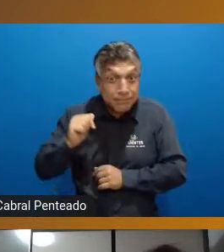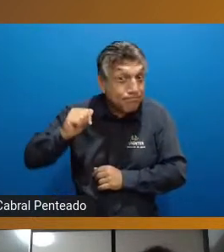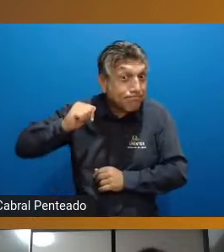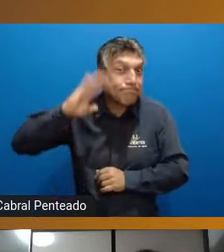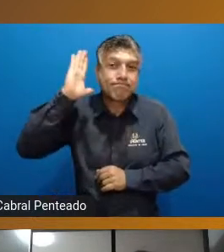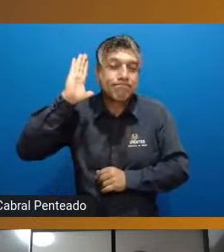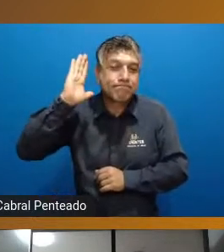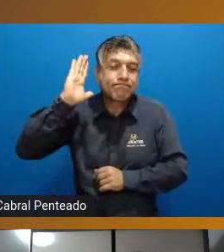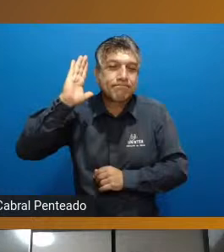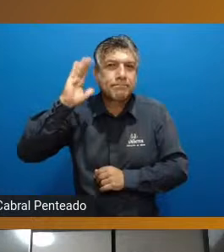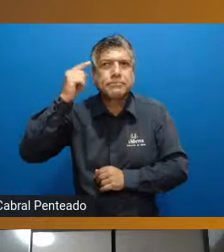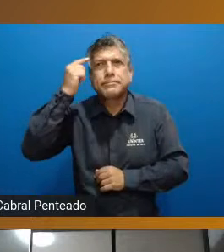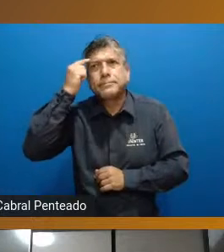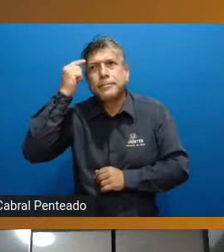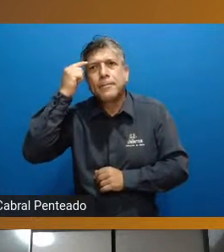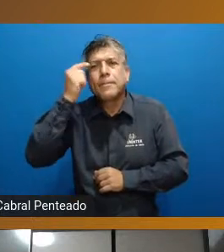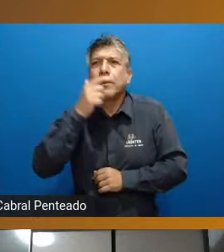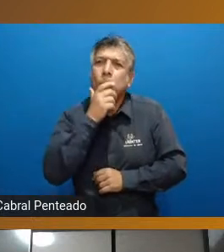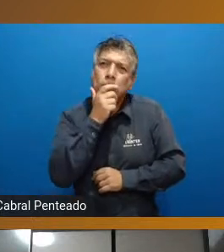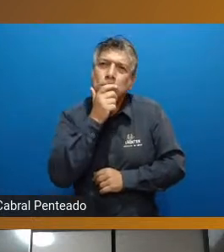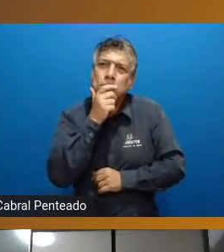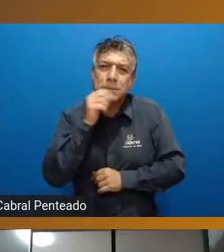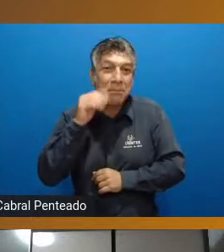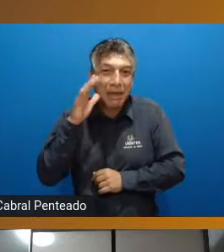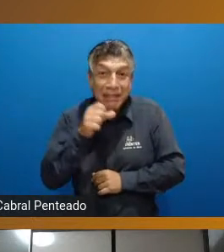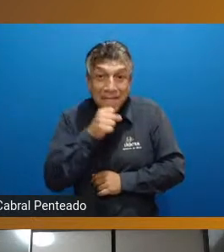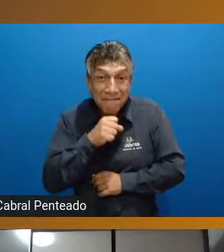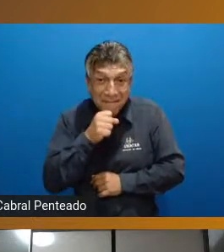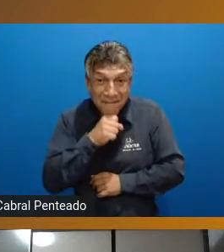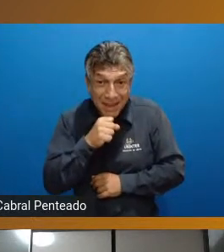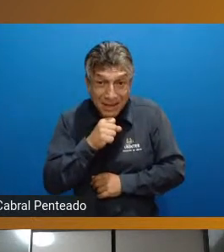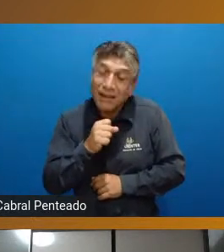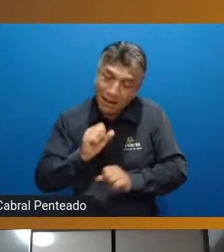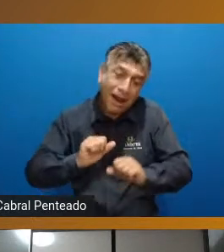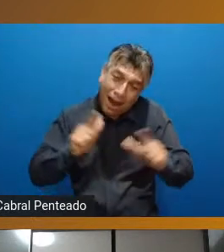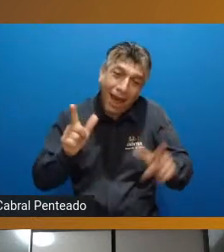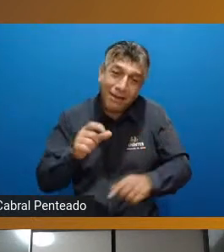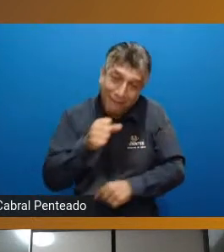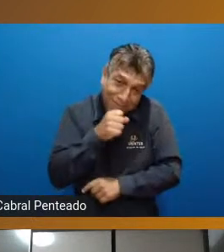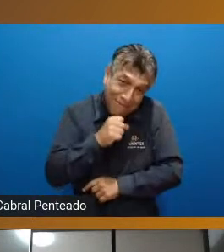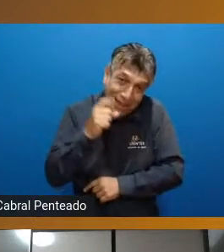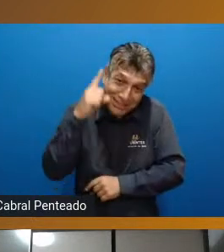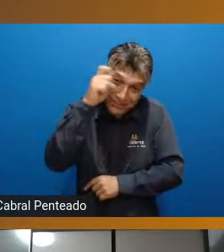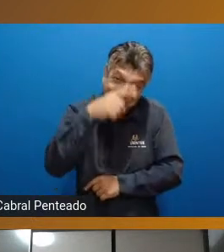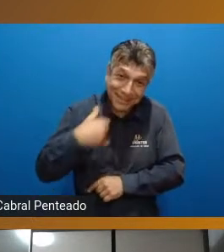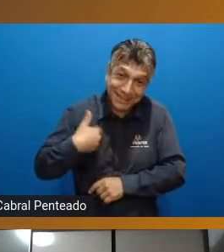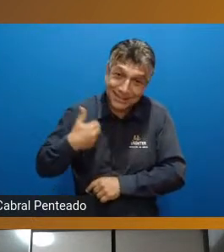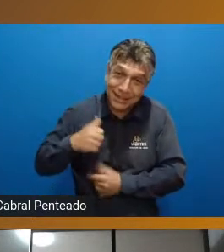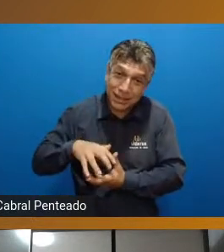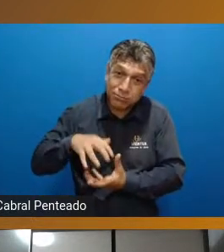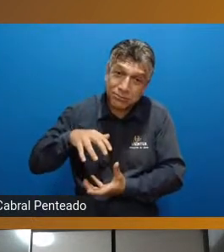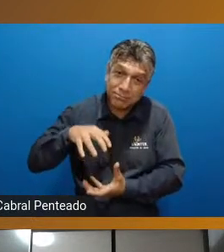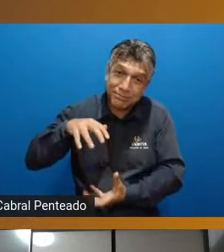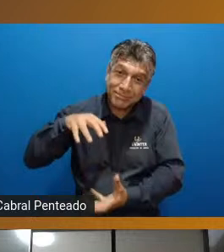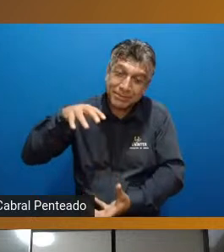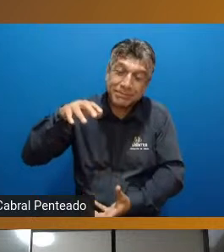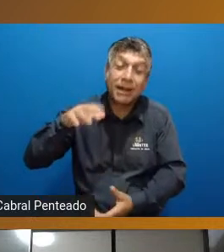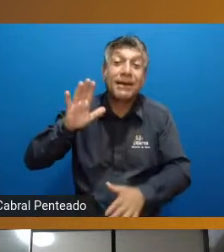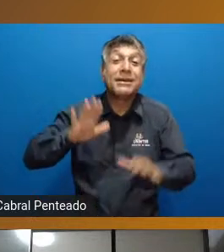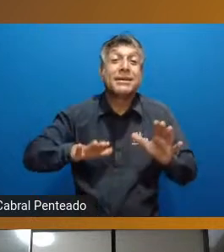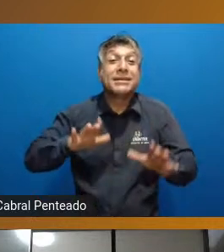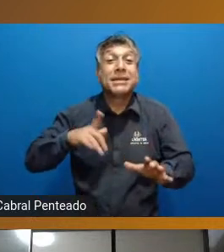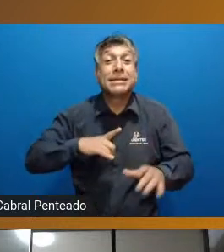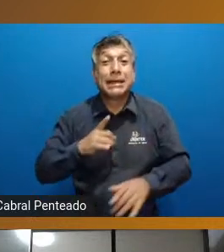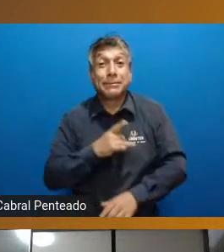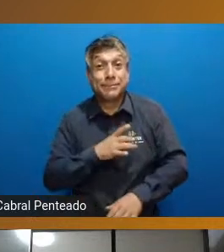a gente pensa mesmo quanto mais velho realmente mais difícil né a gente tem às vezes tem alguns